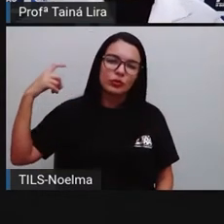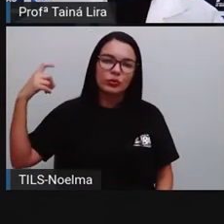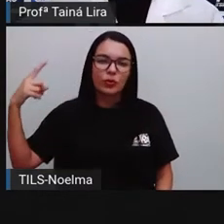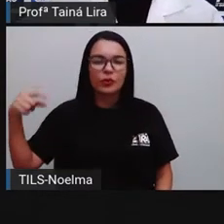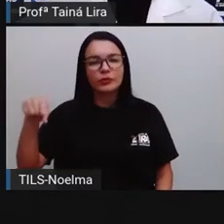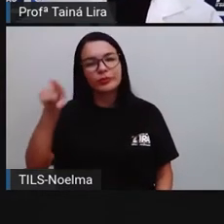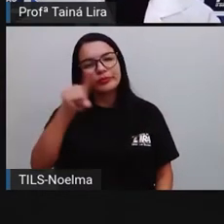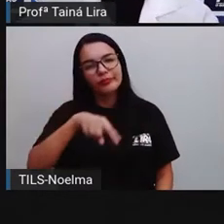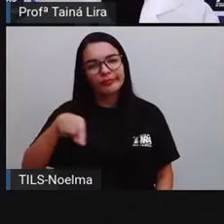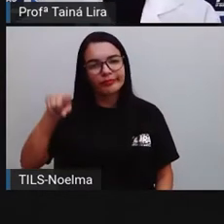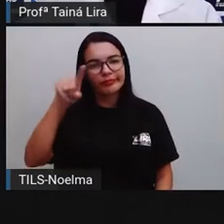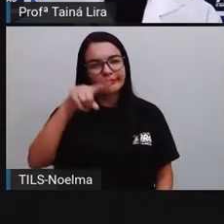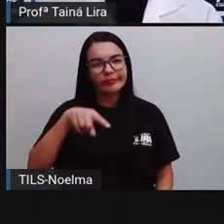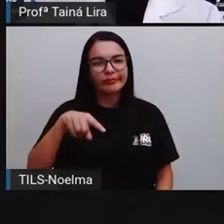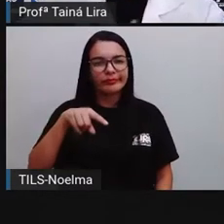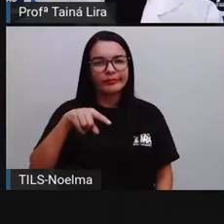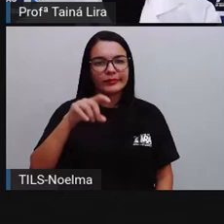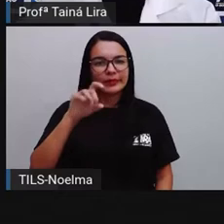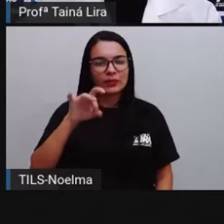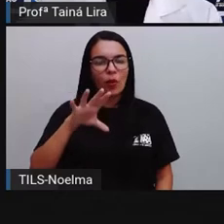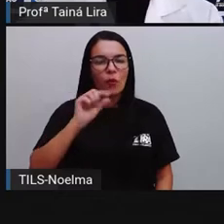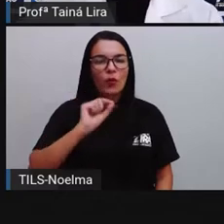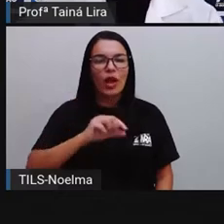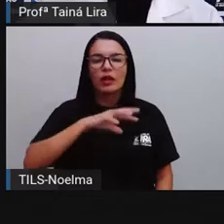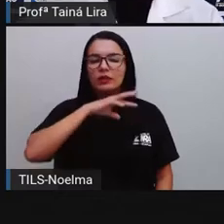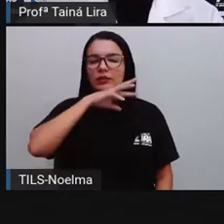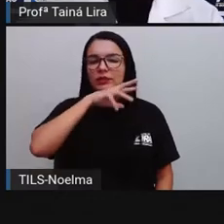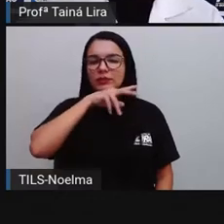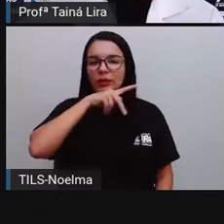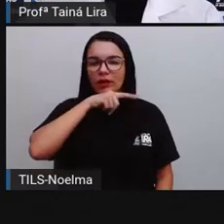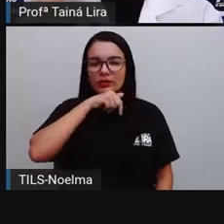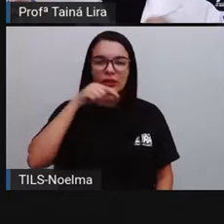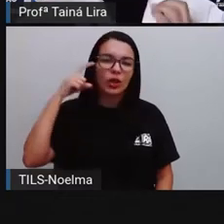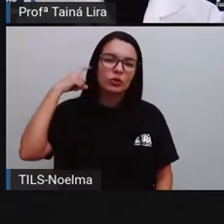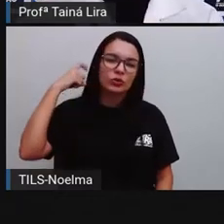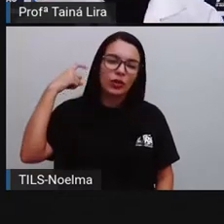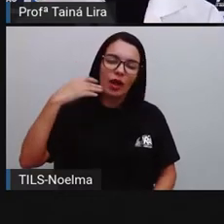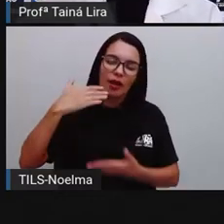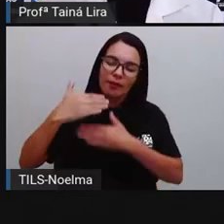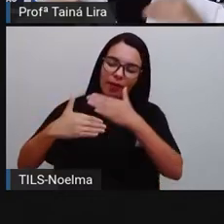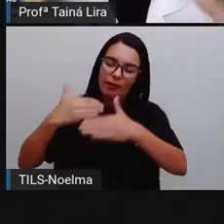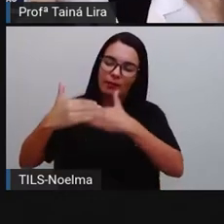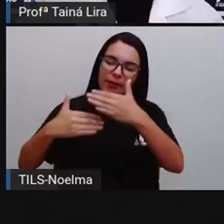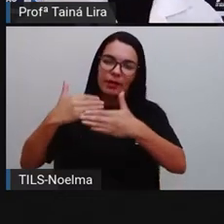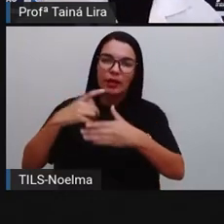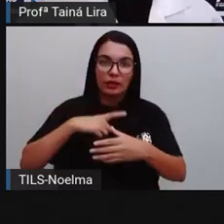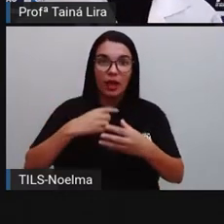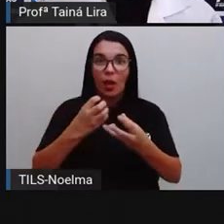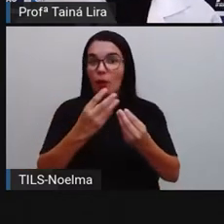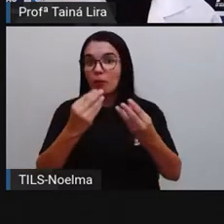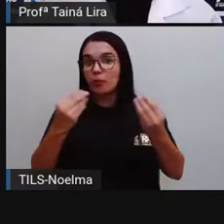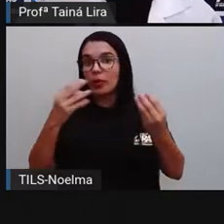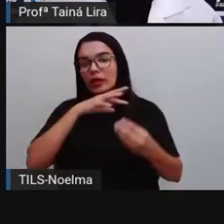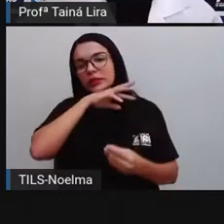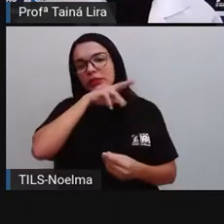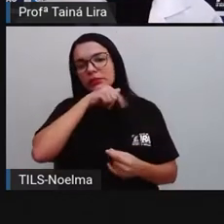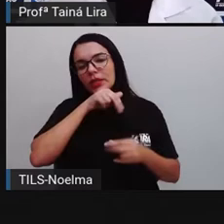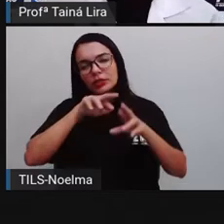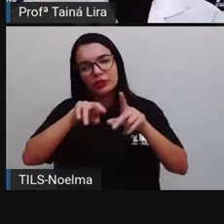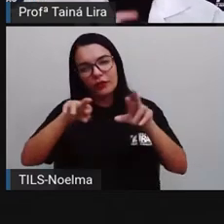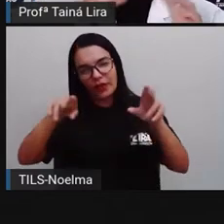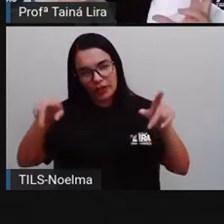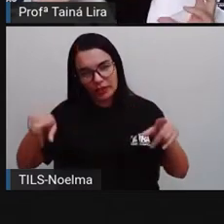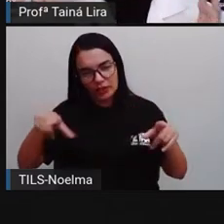Esses sons são sons de animais. Então, a pró vai passando aqui. São vários animais diferentes, tá?